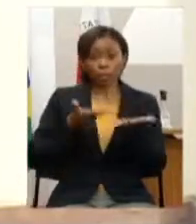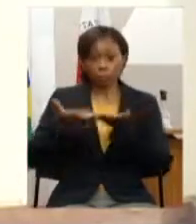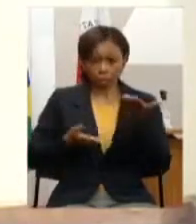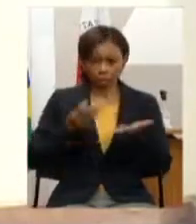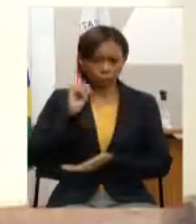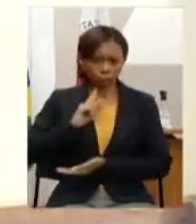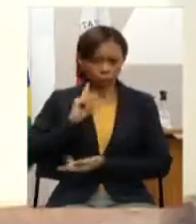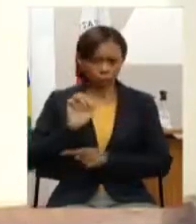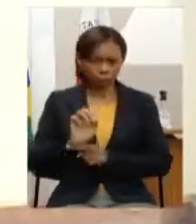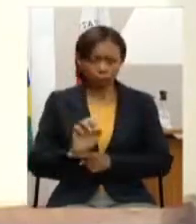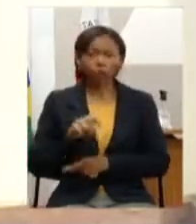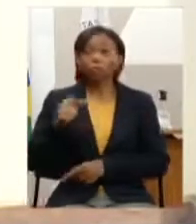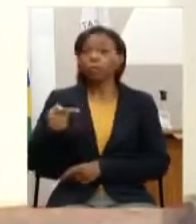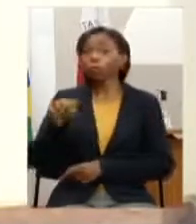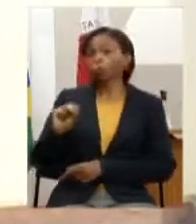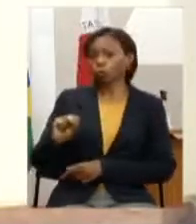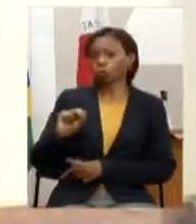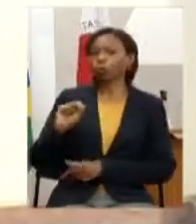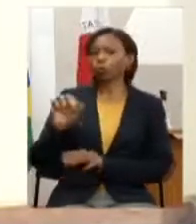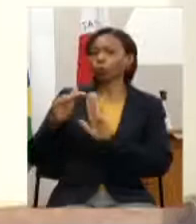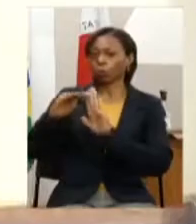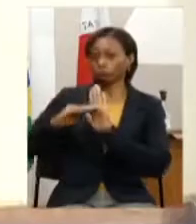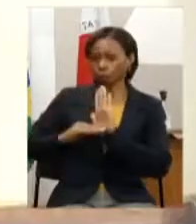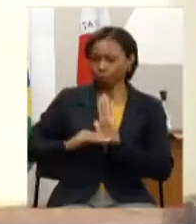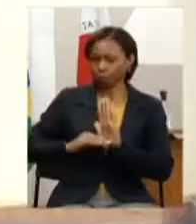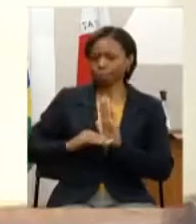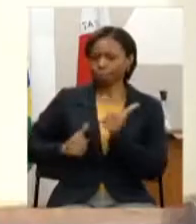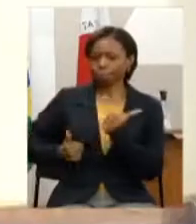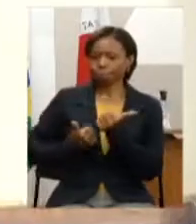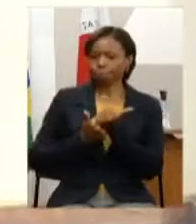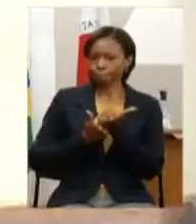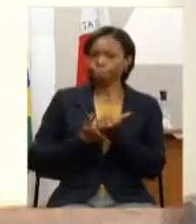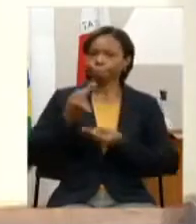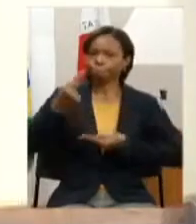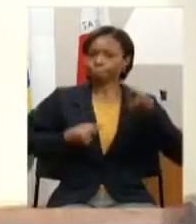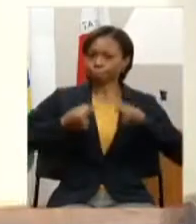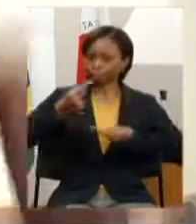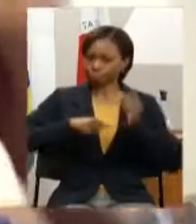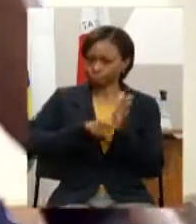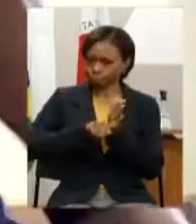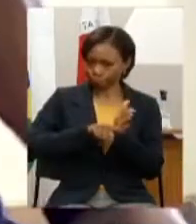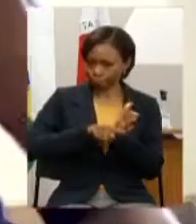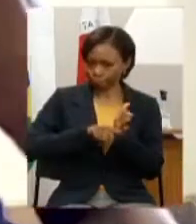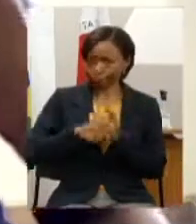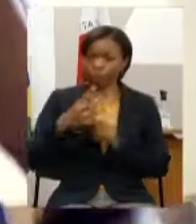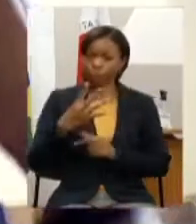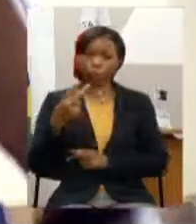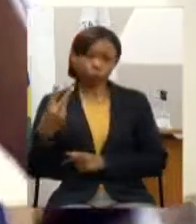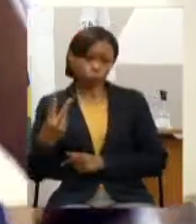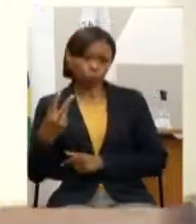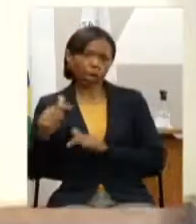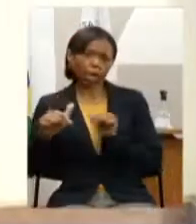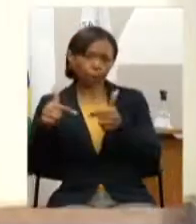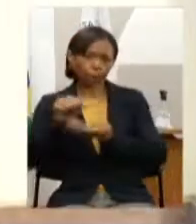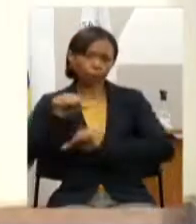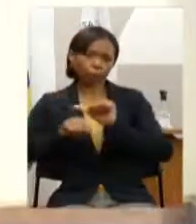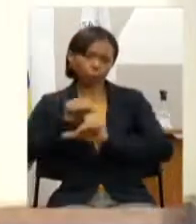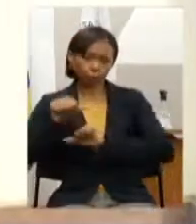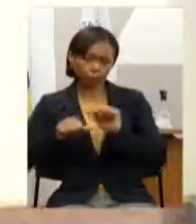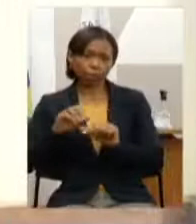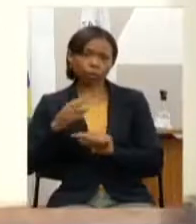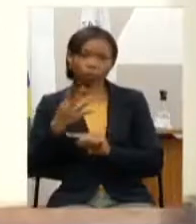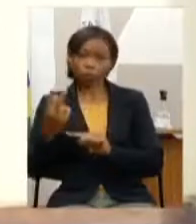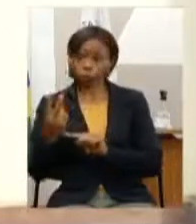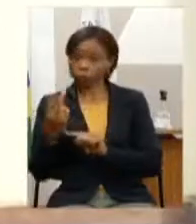âmbito do programa 78 assessoria a pesquisa e política pública alterar a ação 4206 pesquisa em